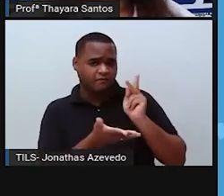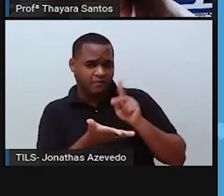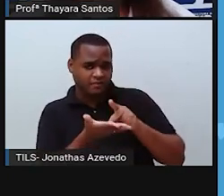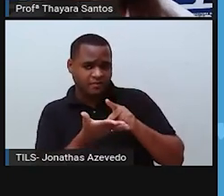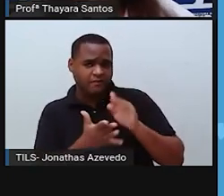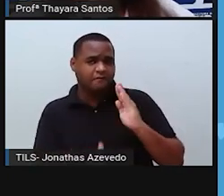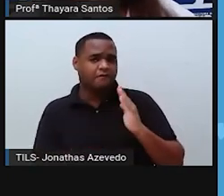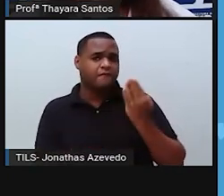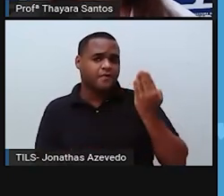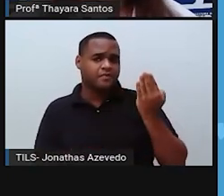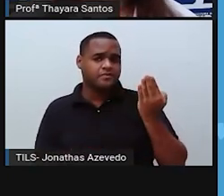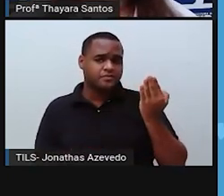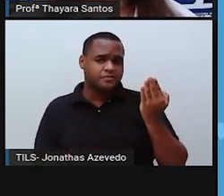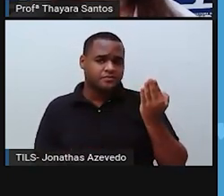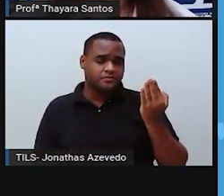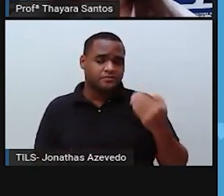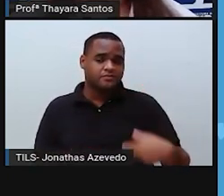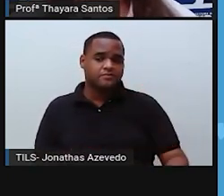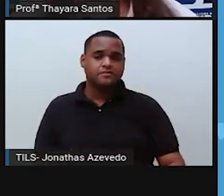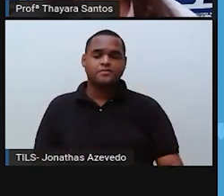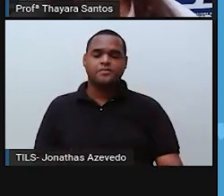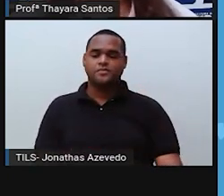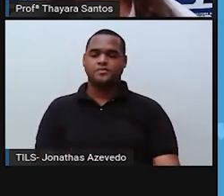verdadeira ou é falsa?